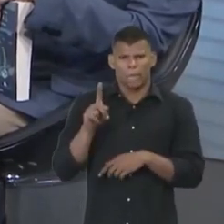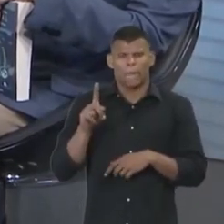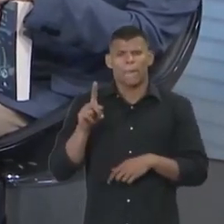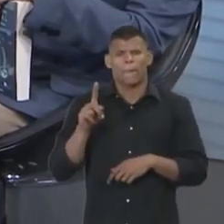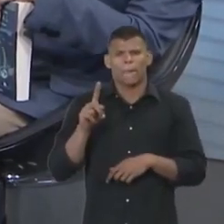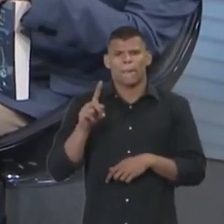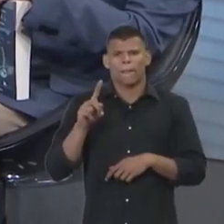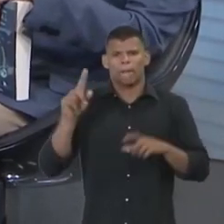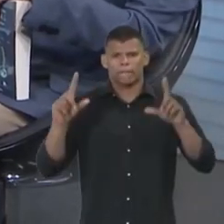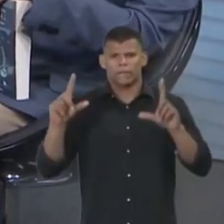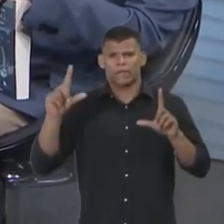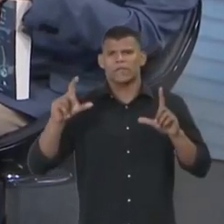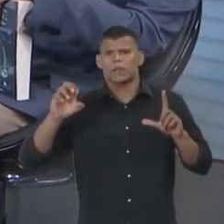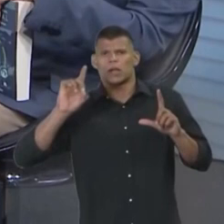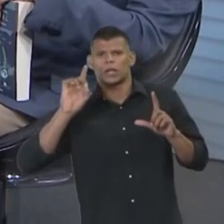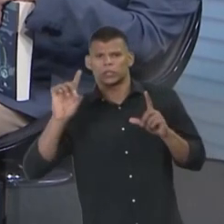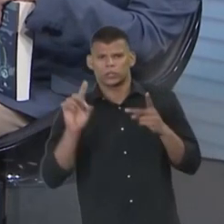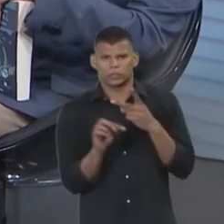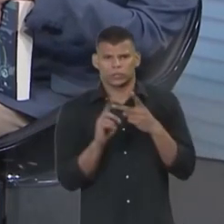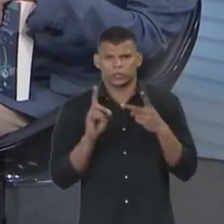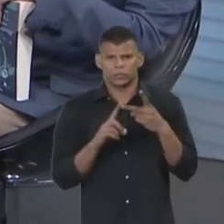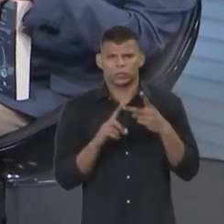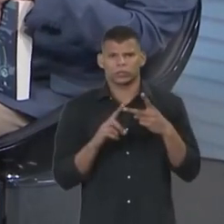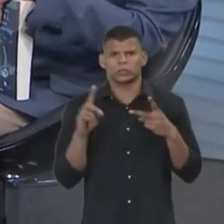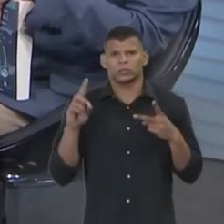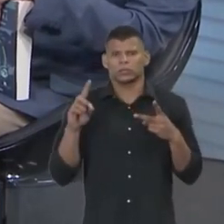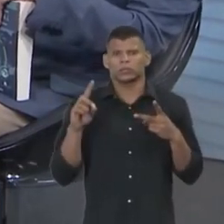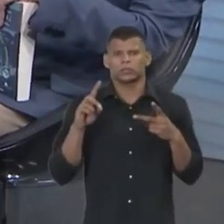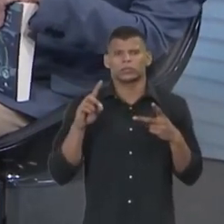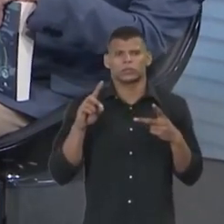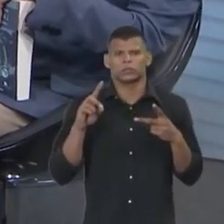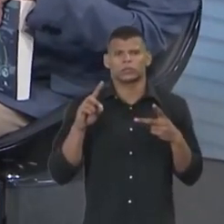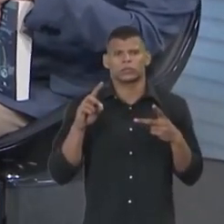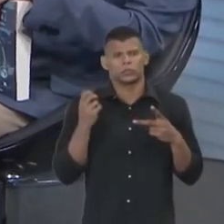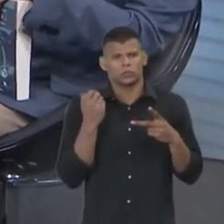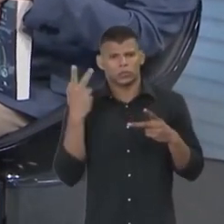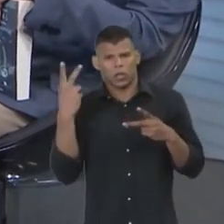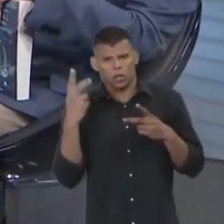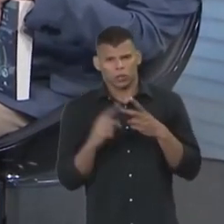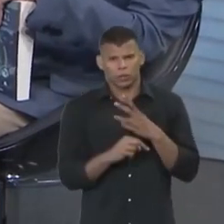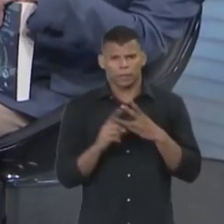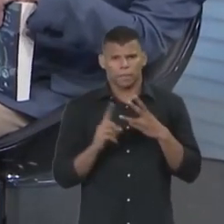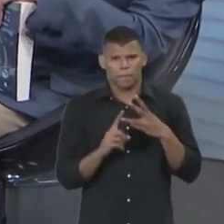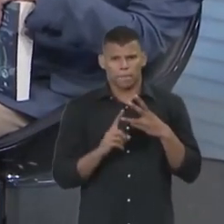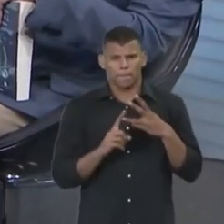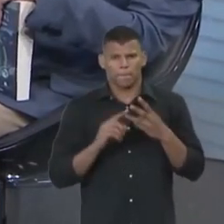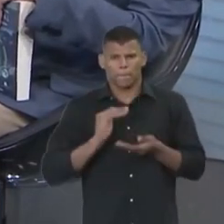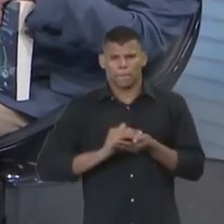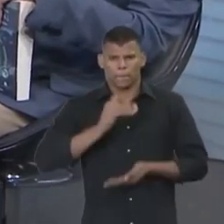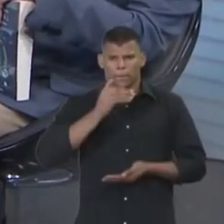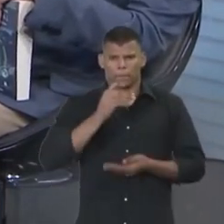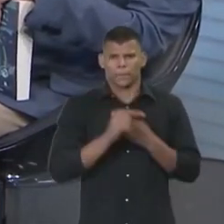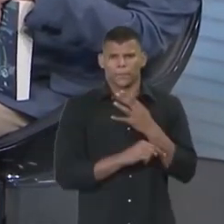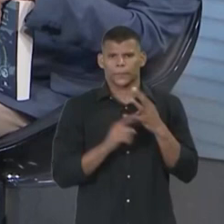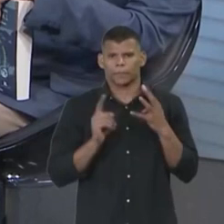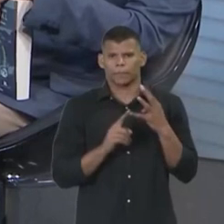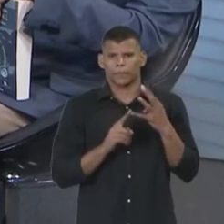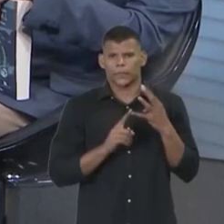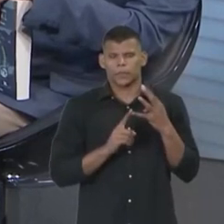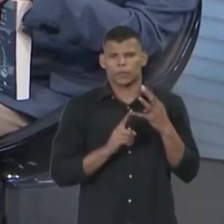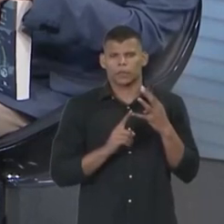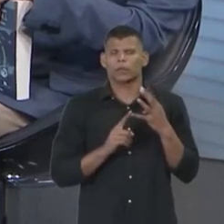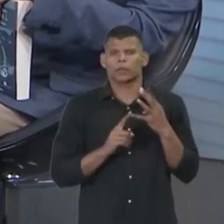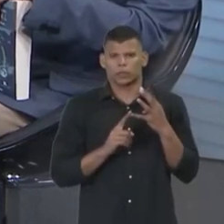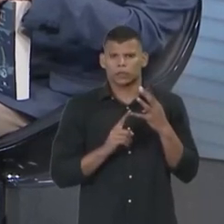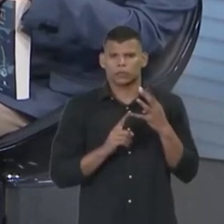TV de LED, tem TV a cabo. Smartphone. Smartphone. Ela tem uma antena